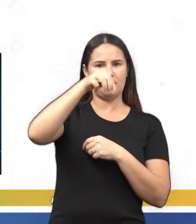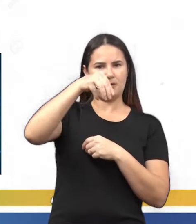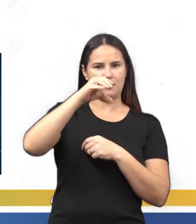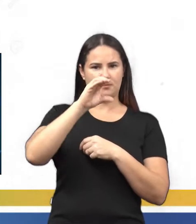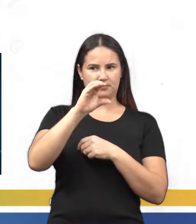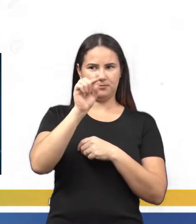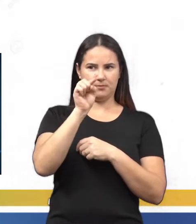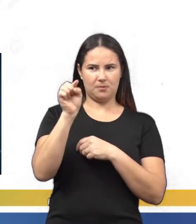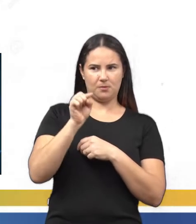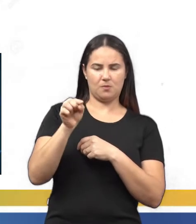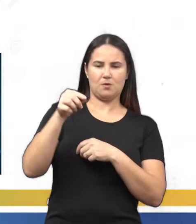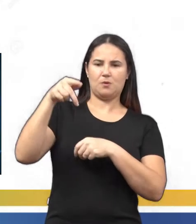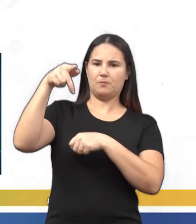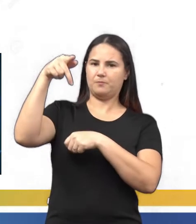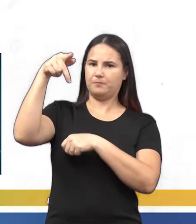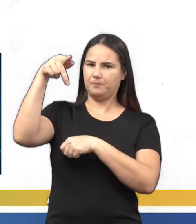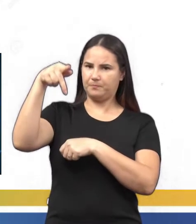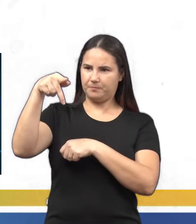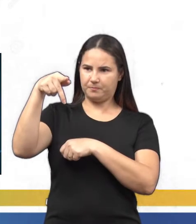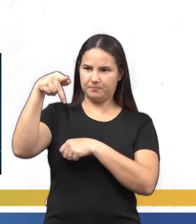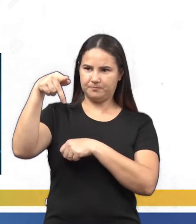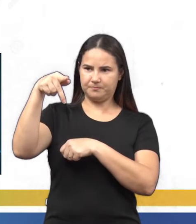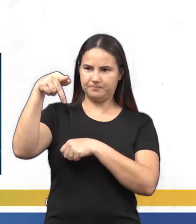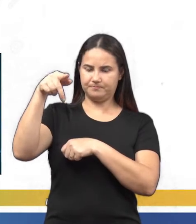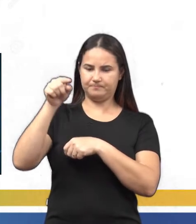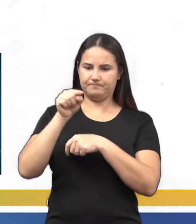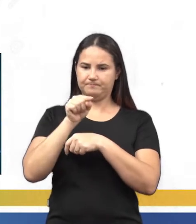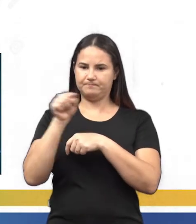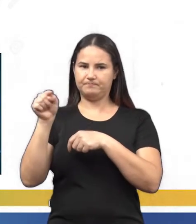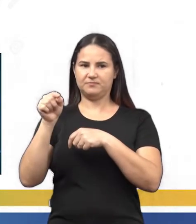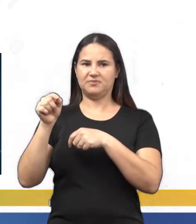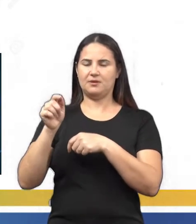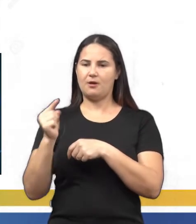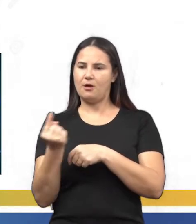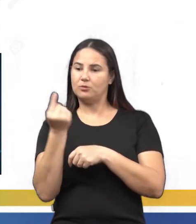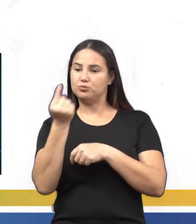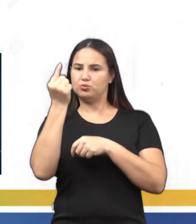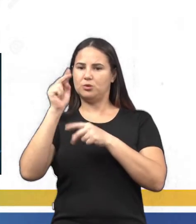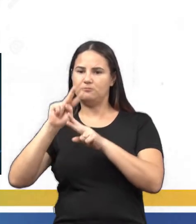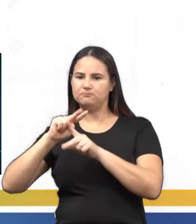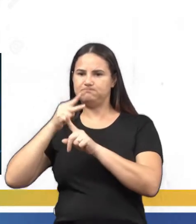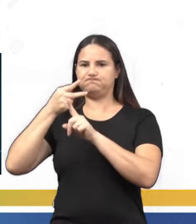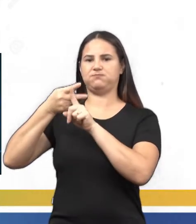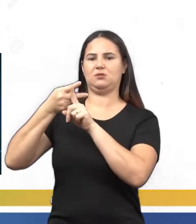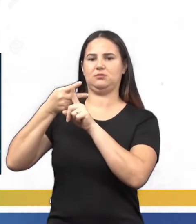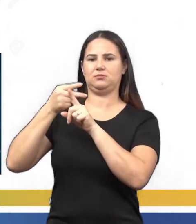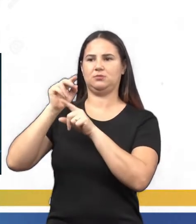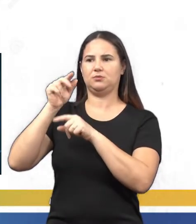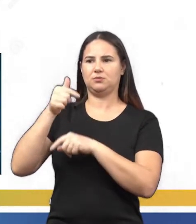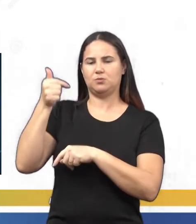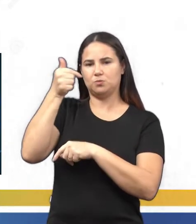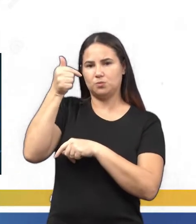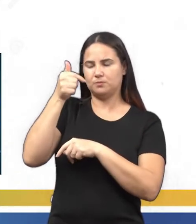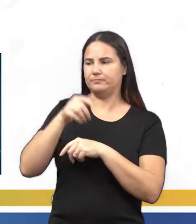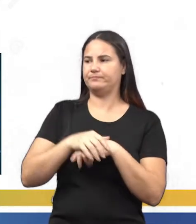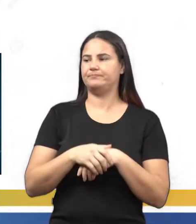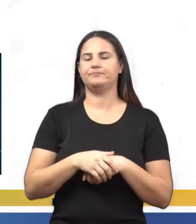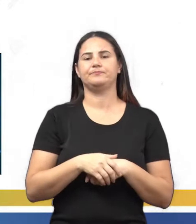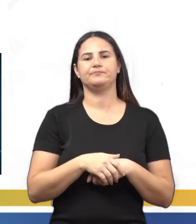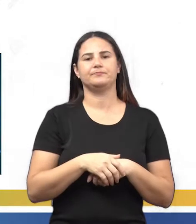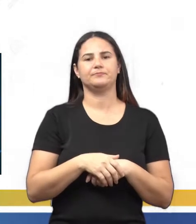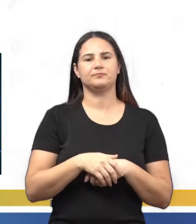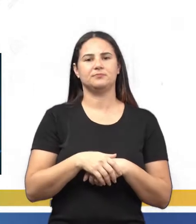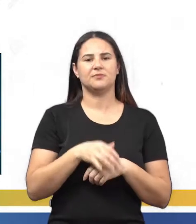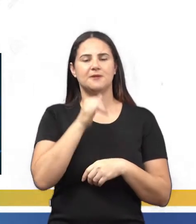igual a peso sobre altura ao quadrado. Então vamos supor, eu repressora a Rebeca. Eu tenho, meu peso é